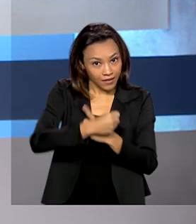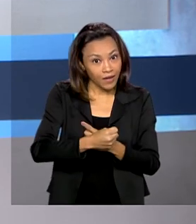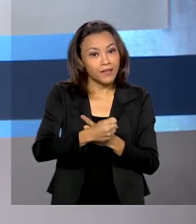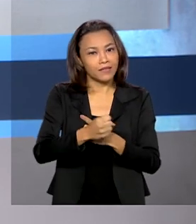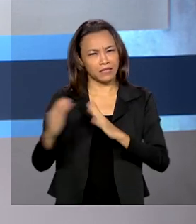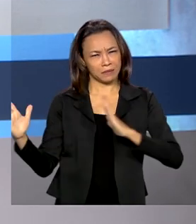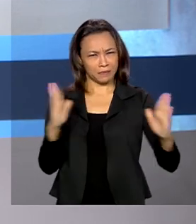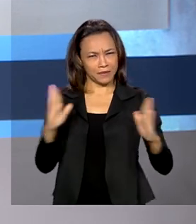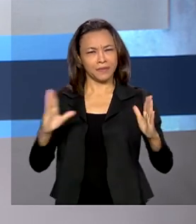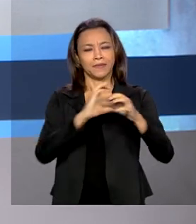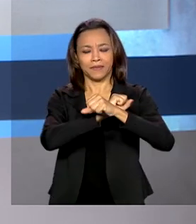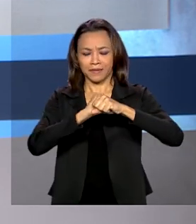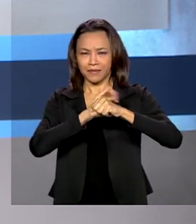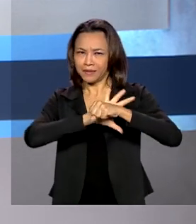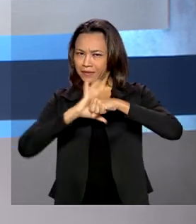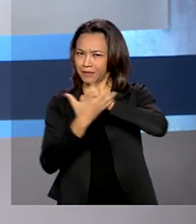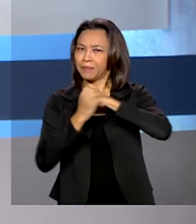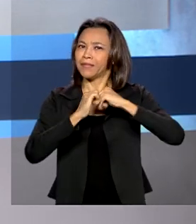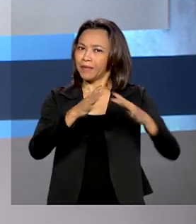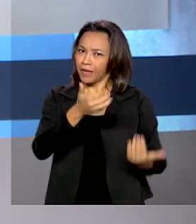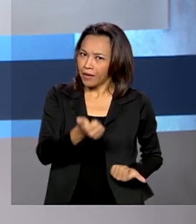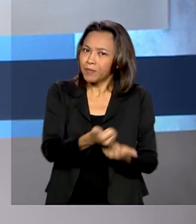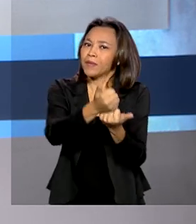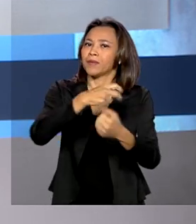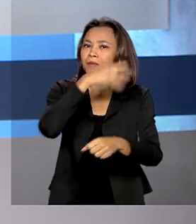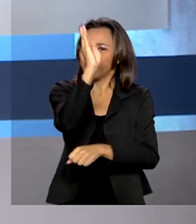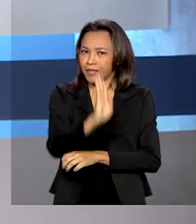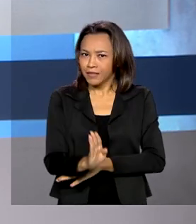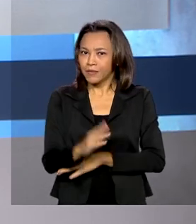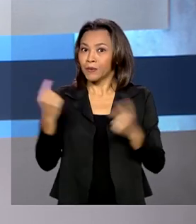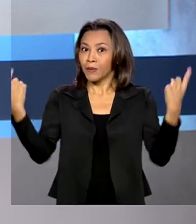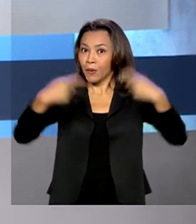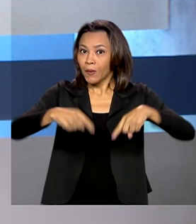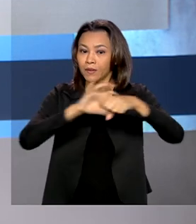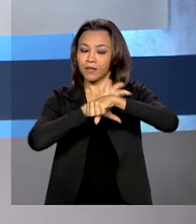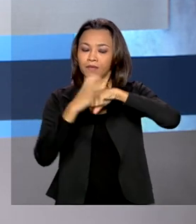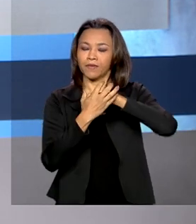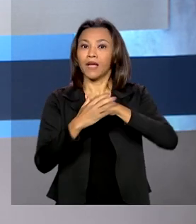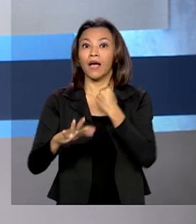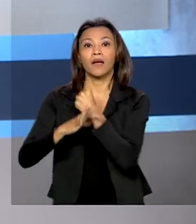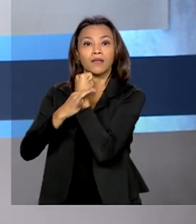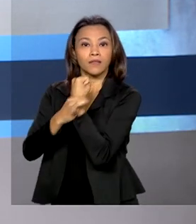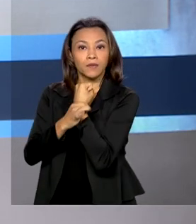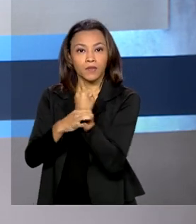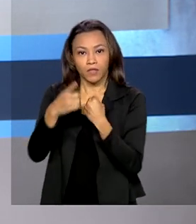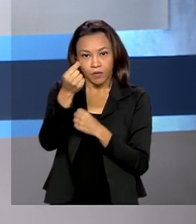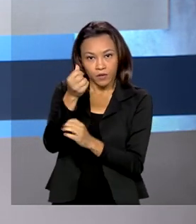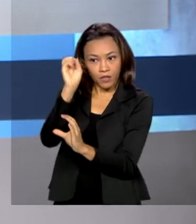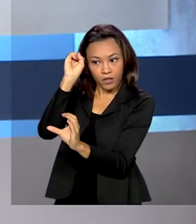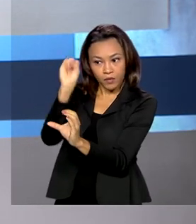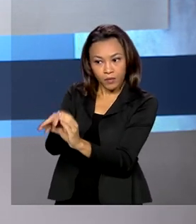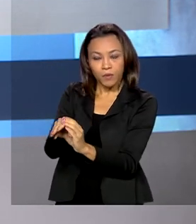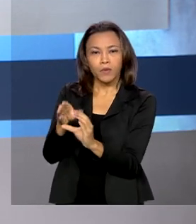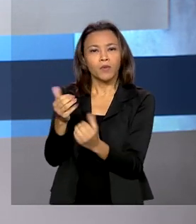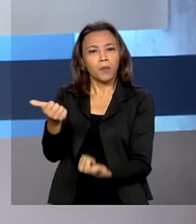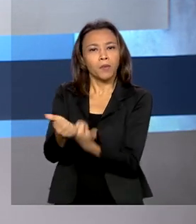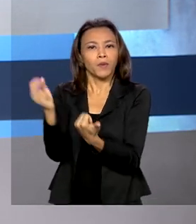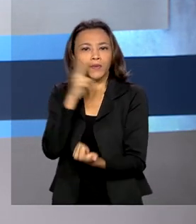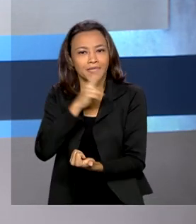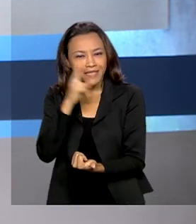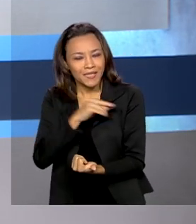ano de pandemia, ajudou o país no enfrentamento à Covid-19, garantindo, por exemplo, que o dinheiro do auxílio emergencial